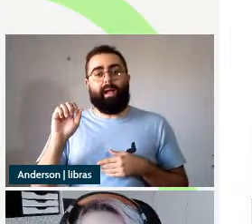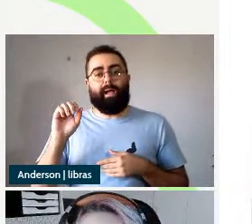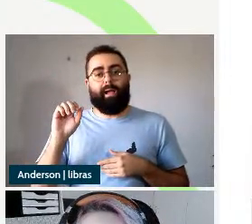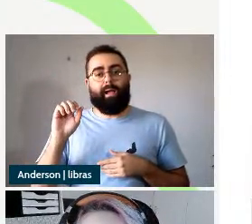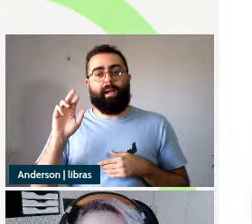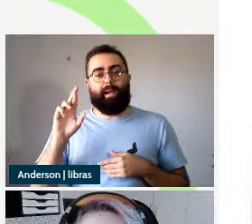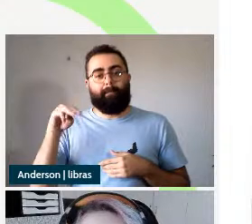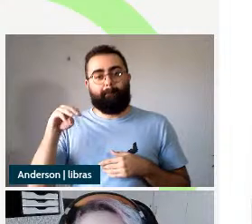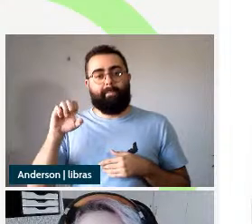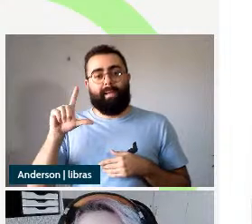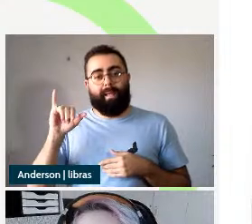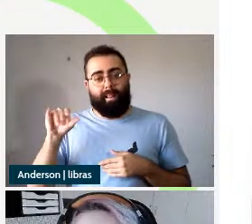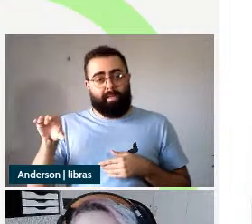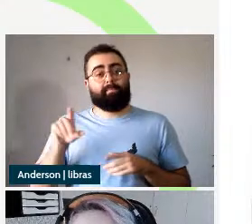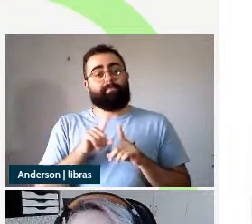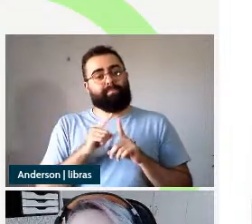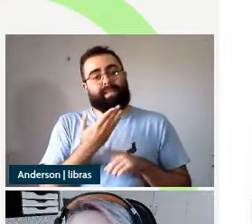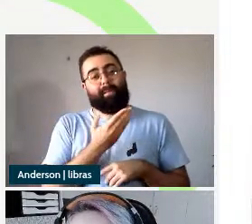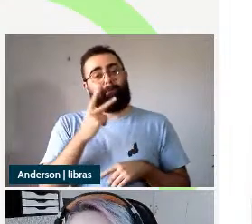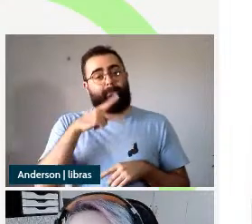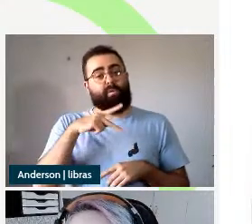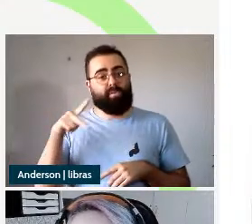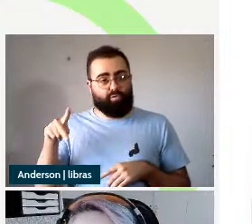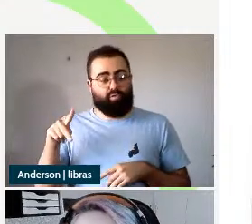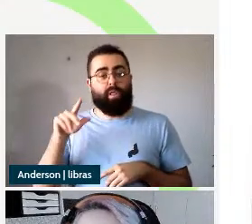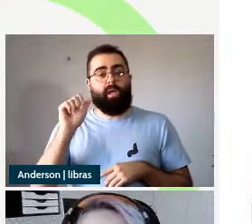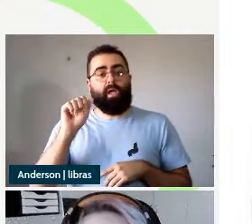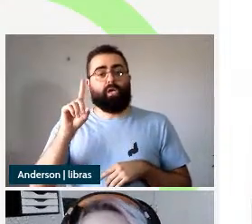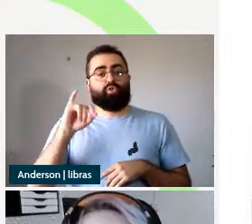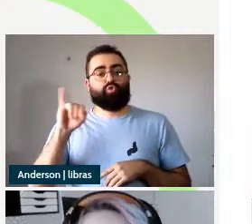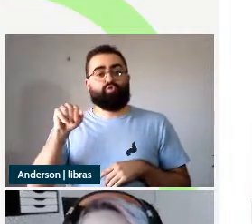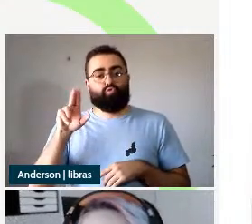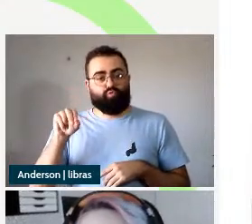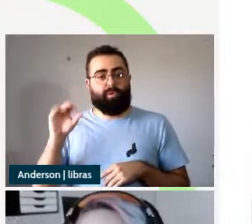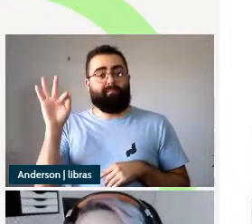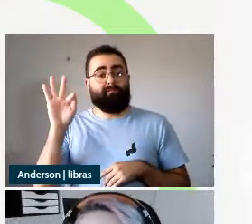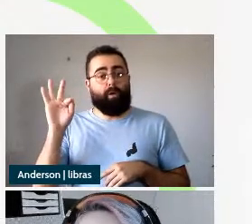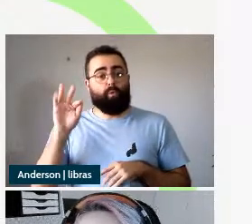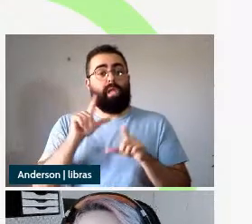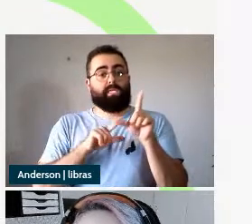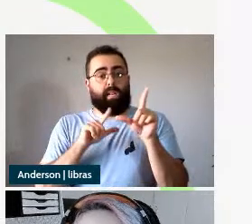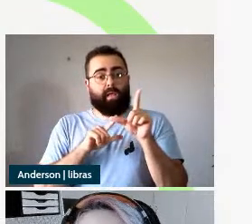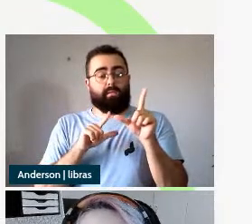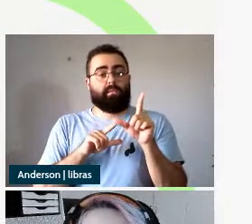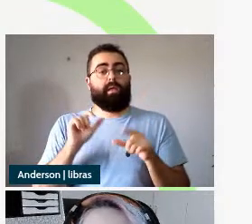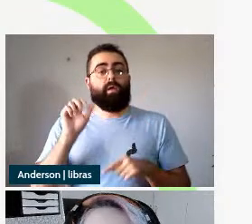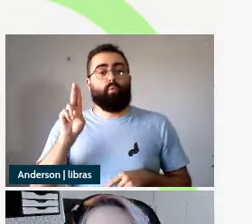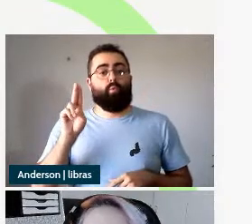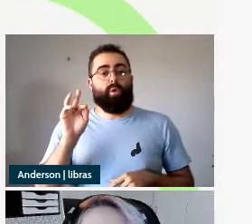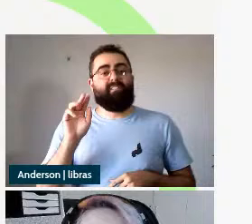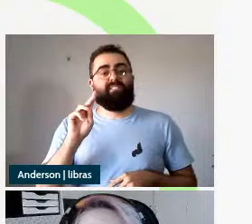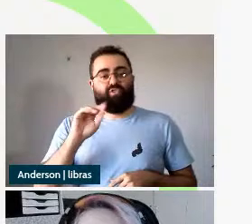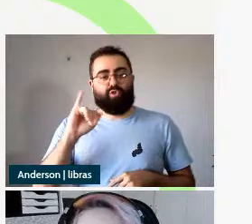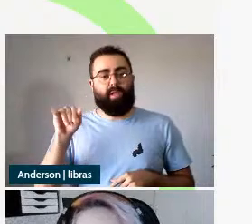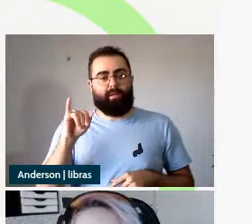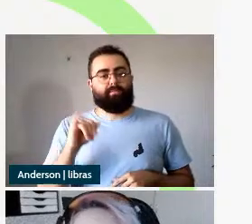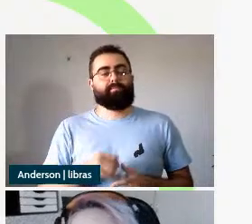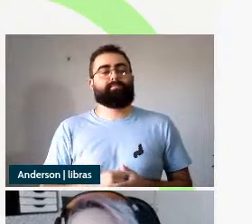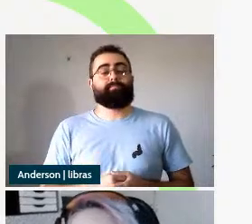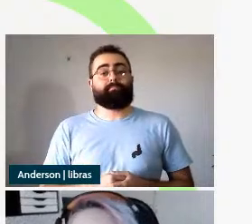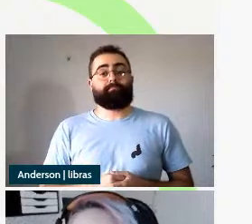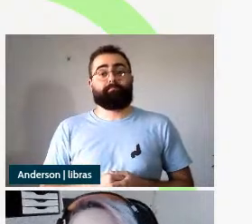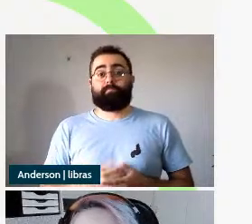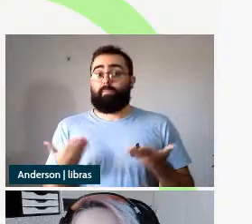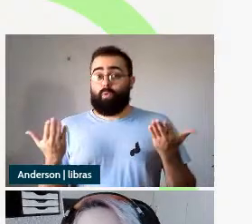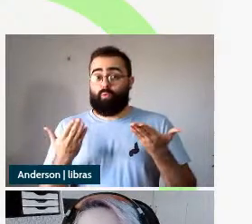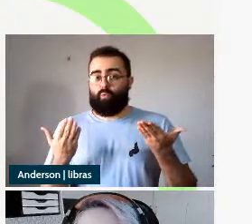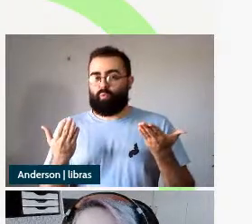professora adjunta da Faculdade de Letras da Universidade Federal de Juiz de Fora essa apresentação se divide em